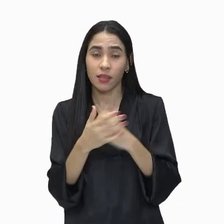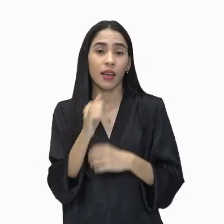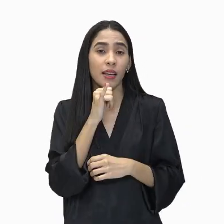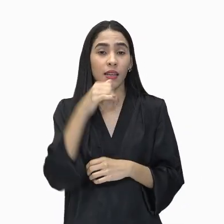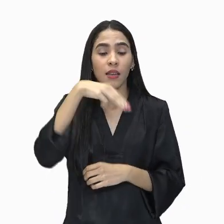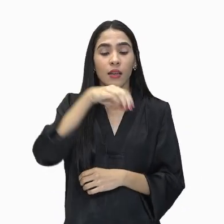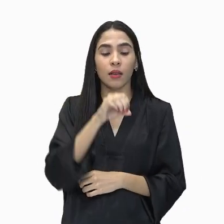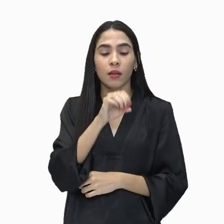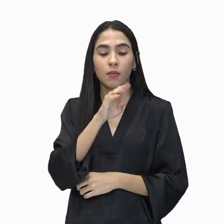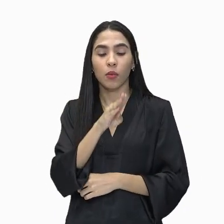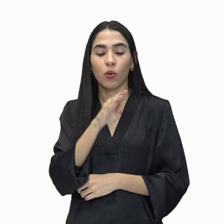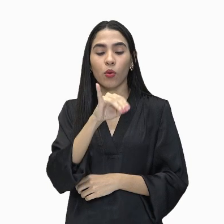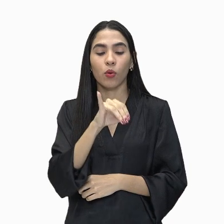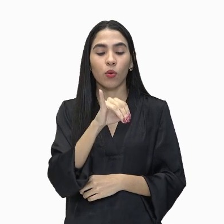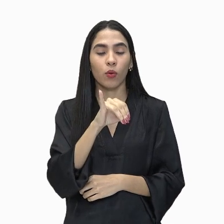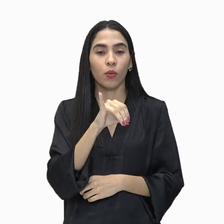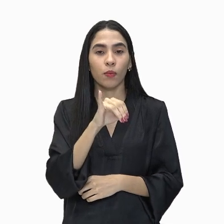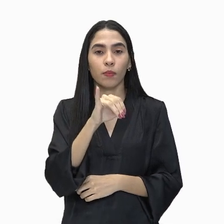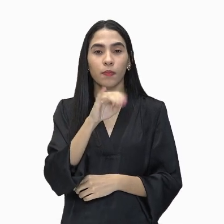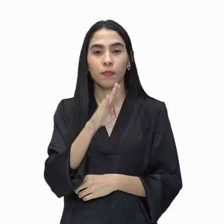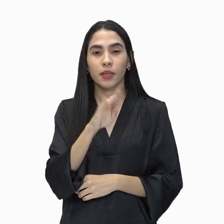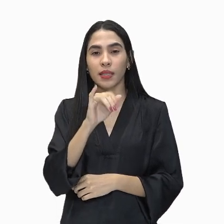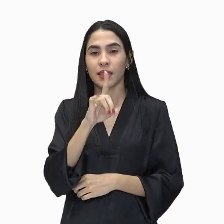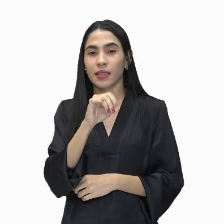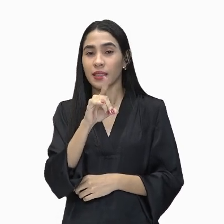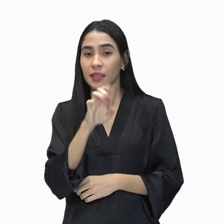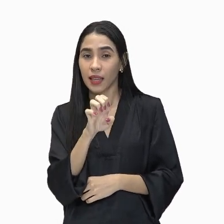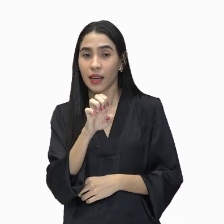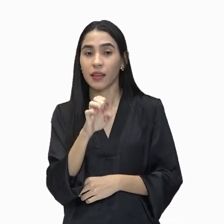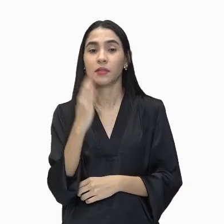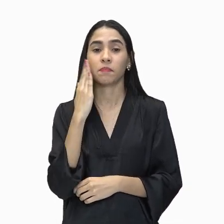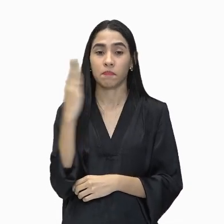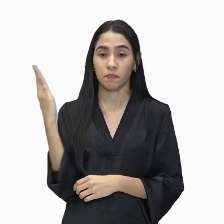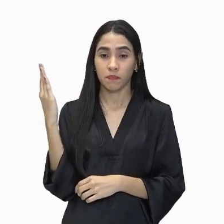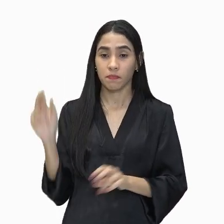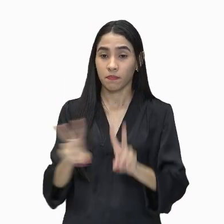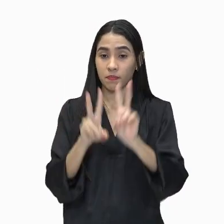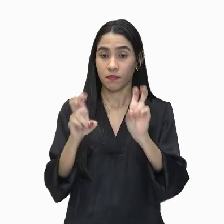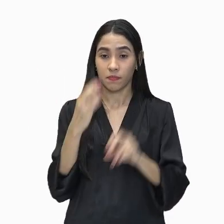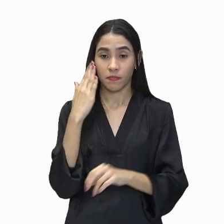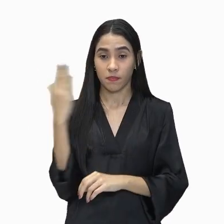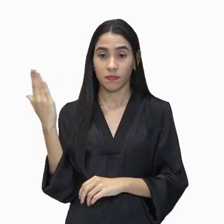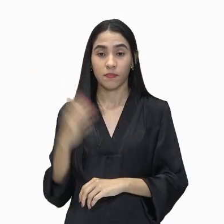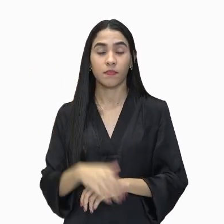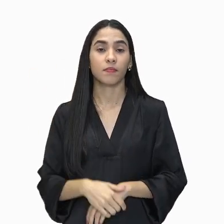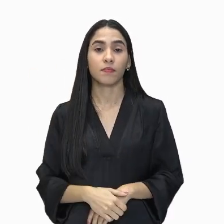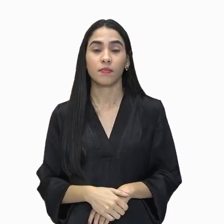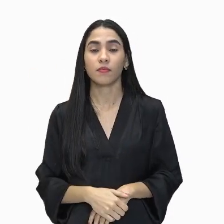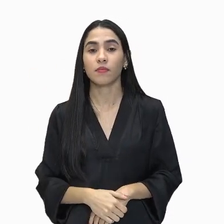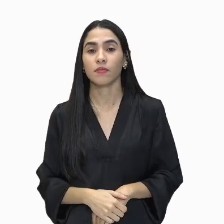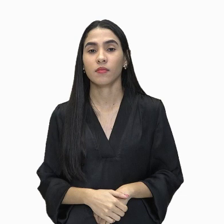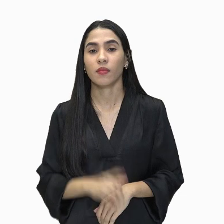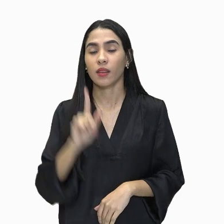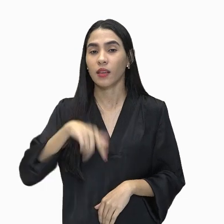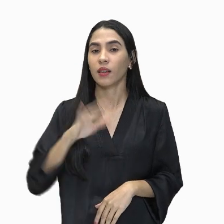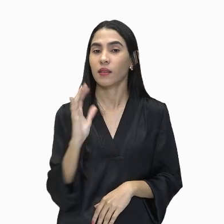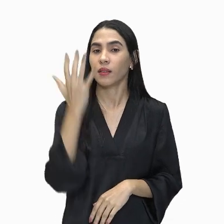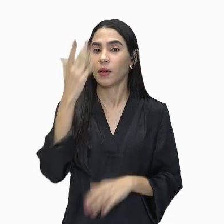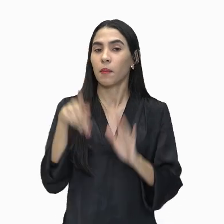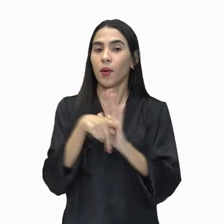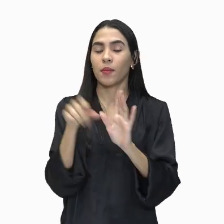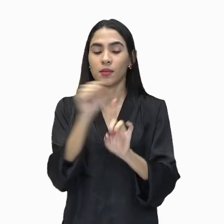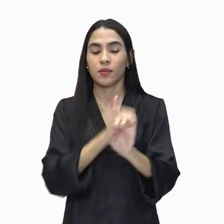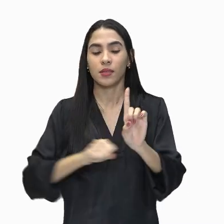movimentação. isso se chama mobilidade social, que é um fenômeno da